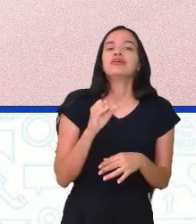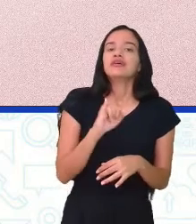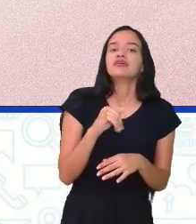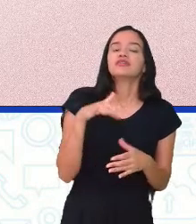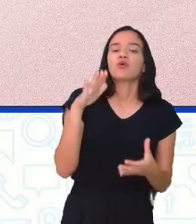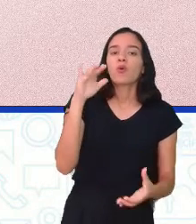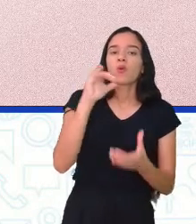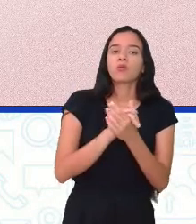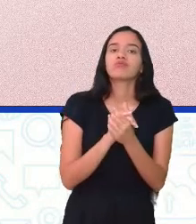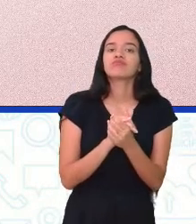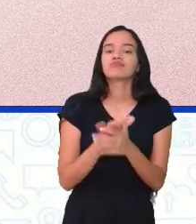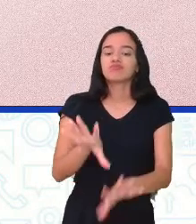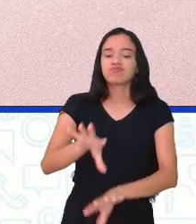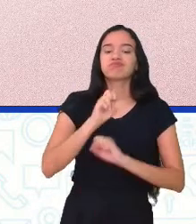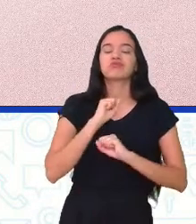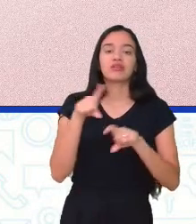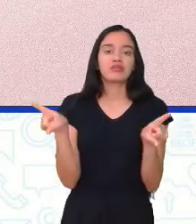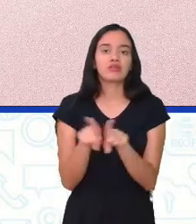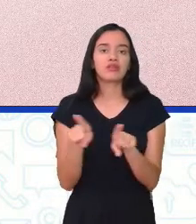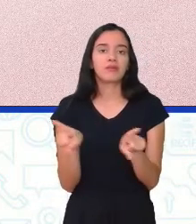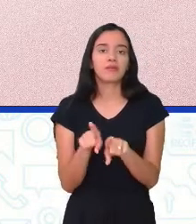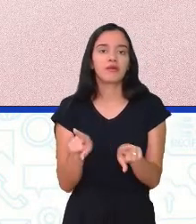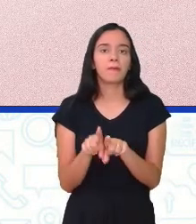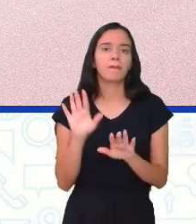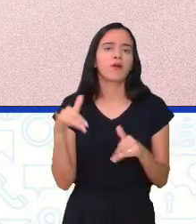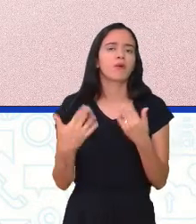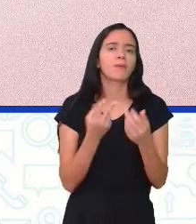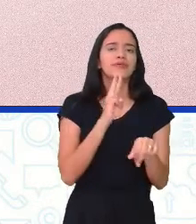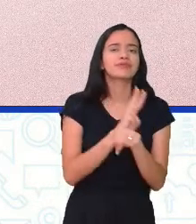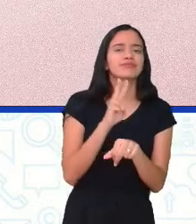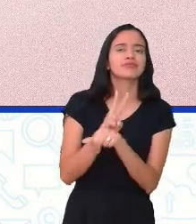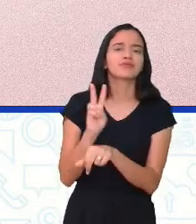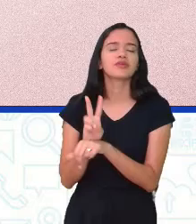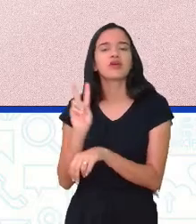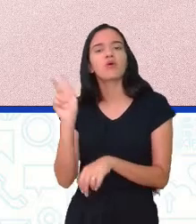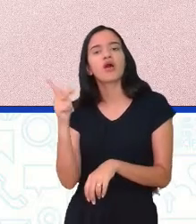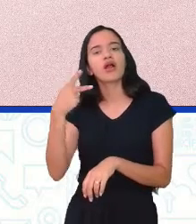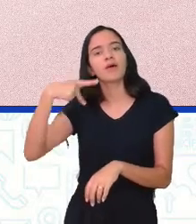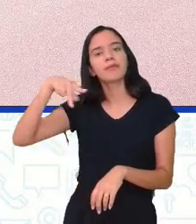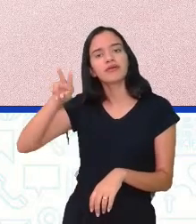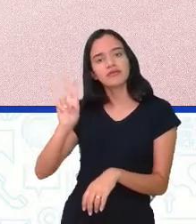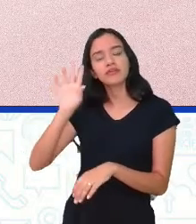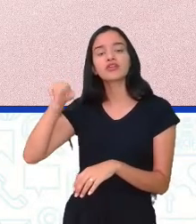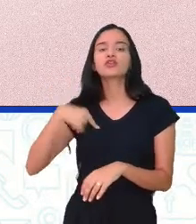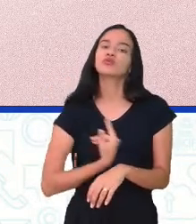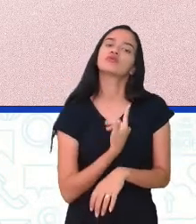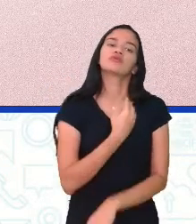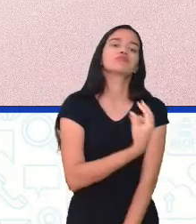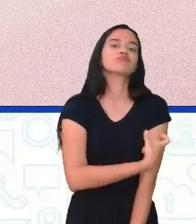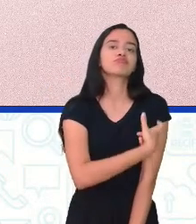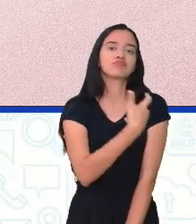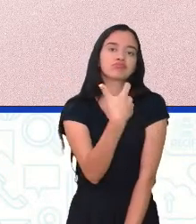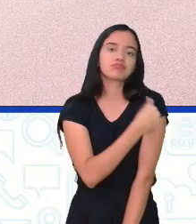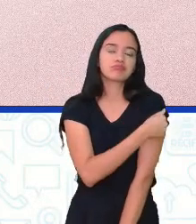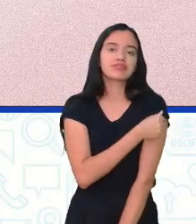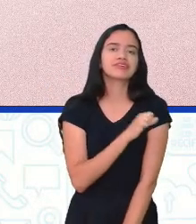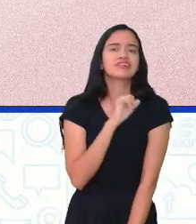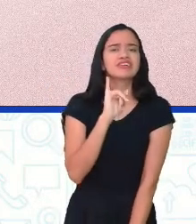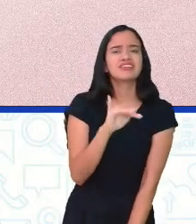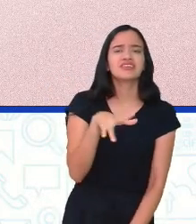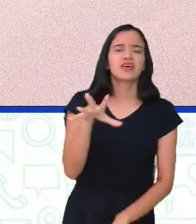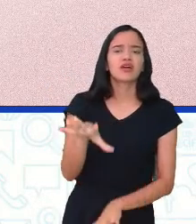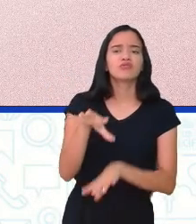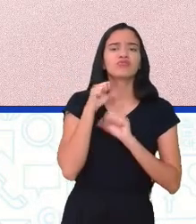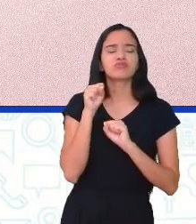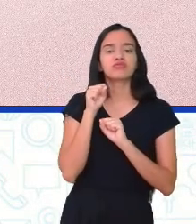esteja contaminado pega de que forma podemos prevenir o HPV nós sabemos a vacina se a gente pode pegar